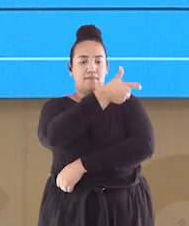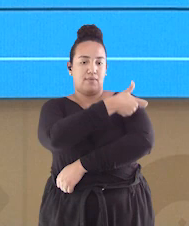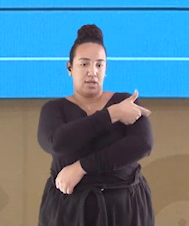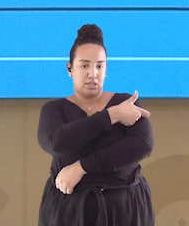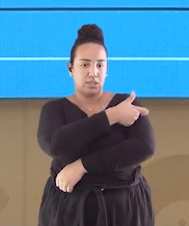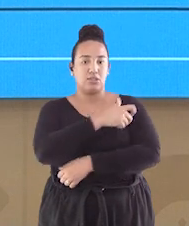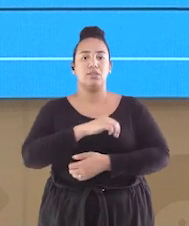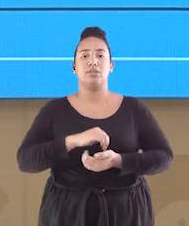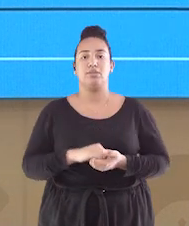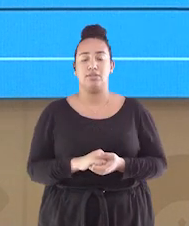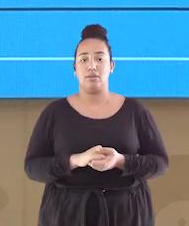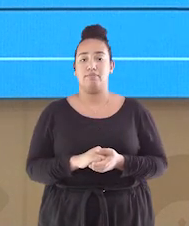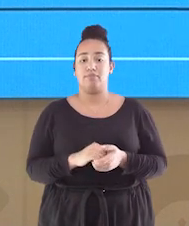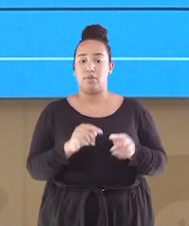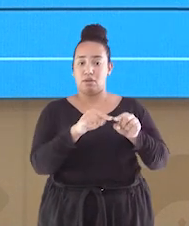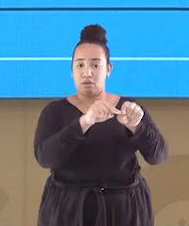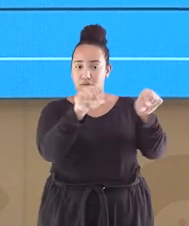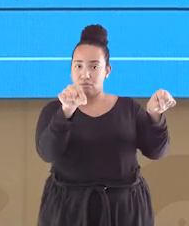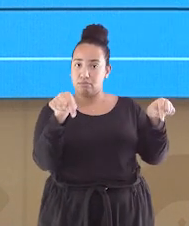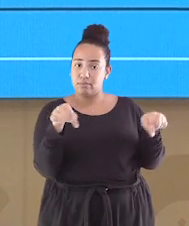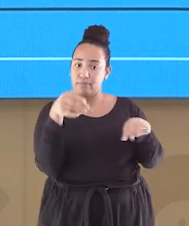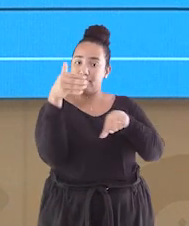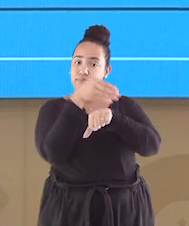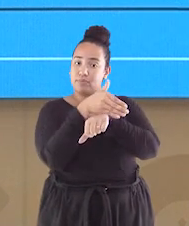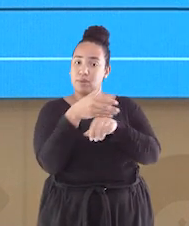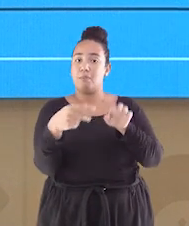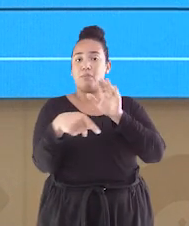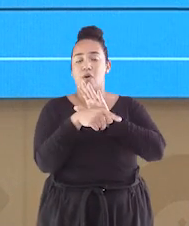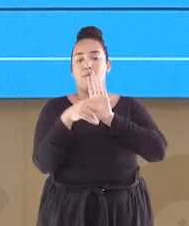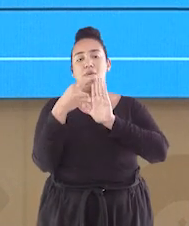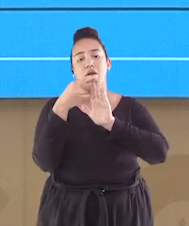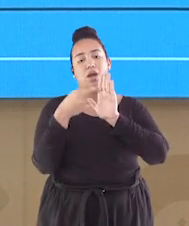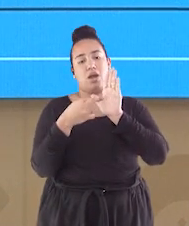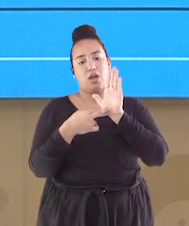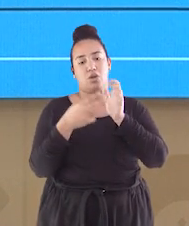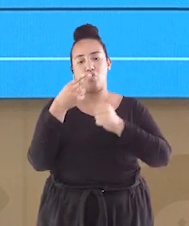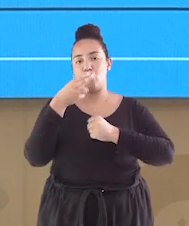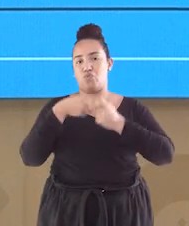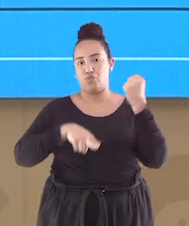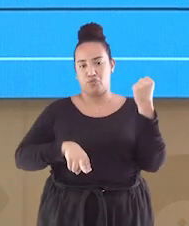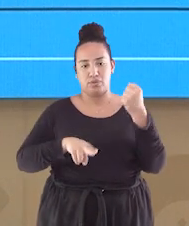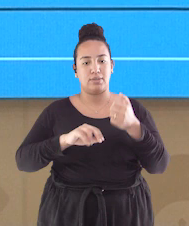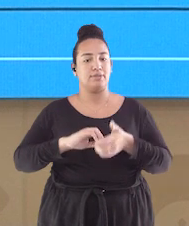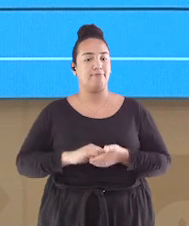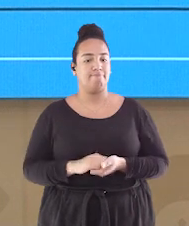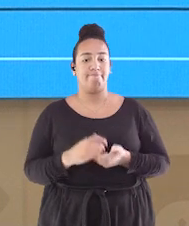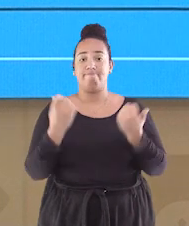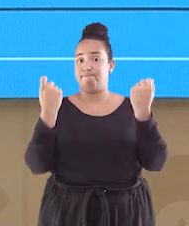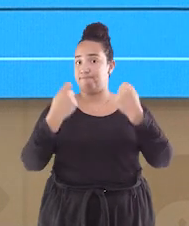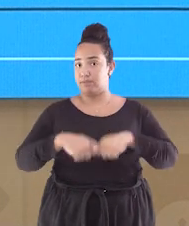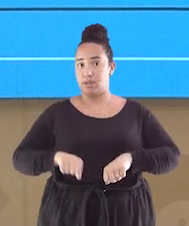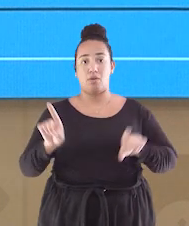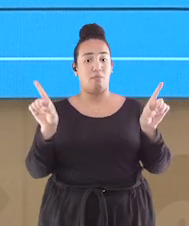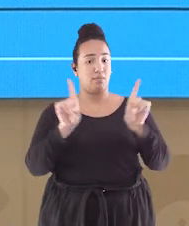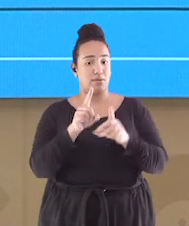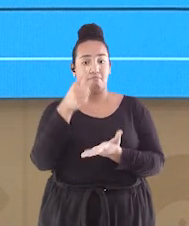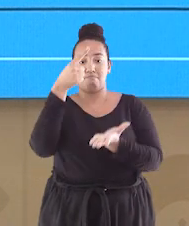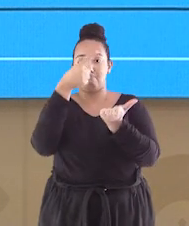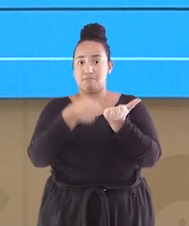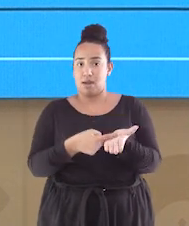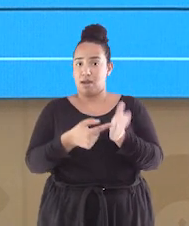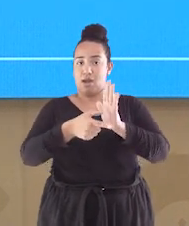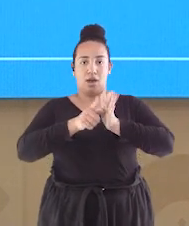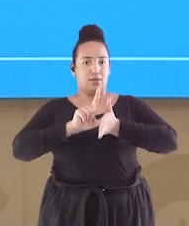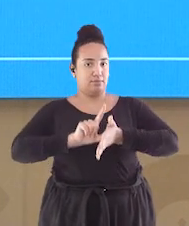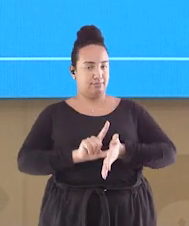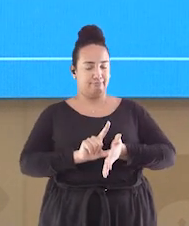para frequentar as sessões, conforme as normas da UFIS. Não é necessário realizar agendamento prévio para a